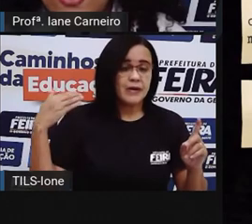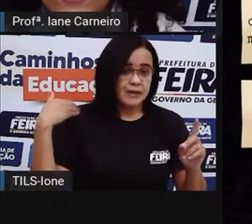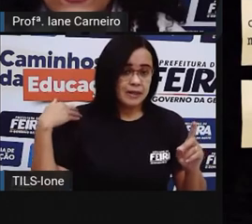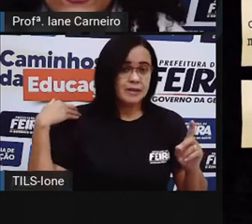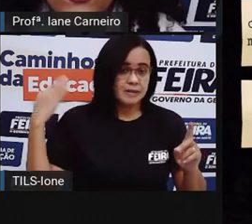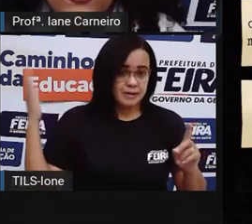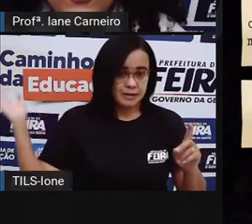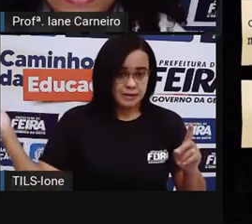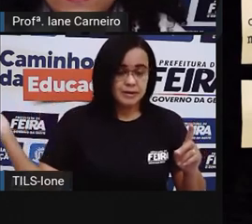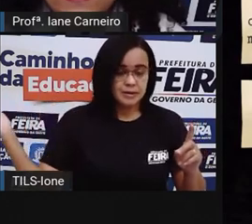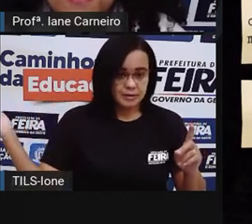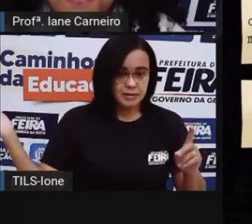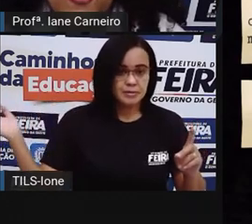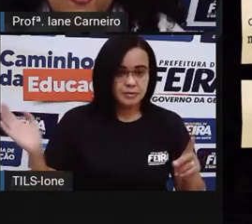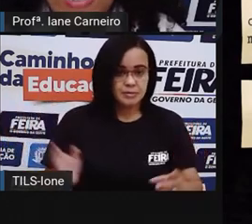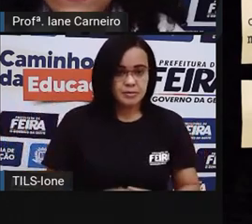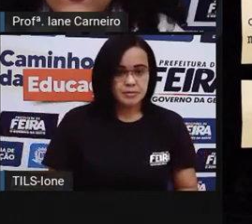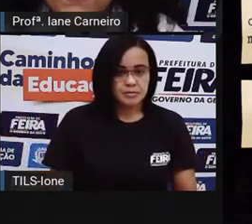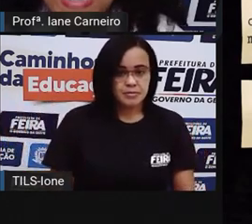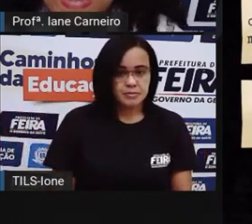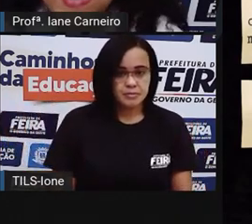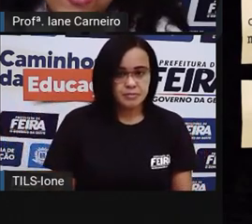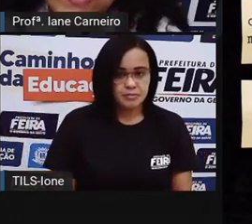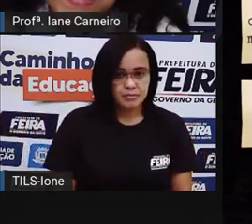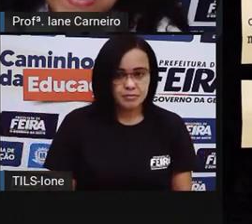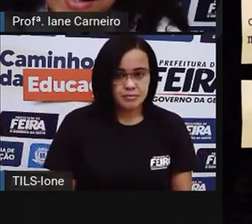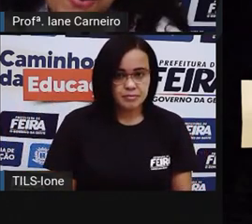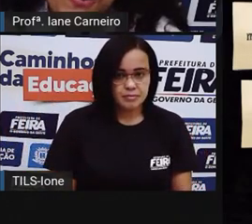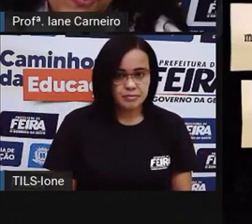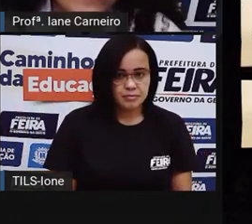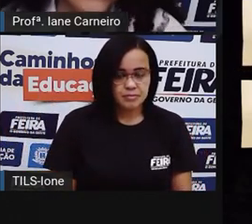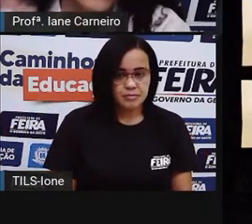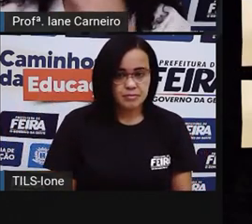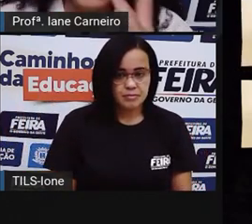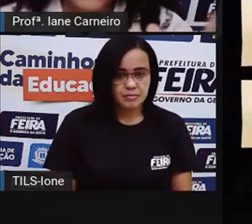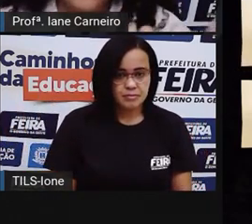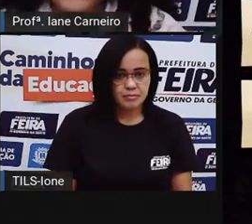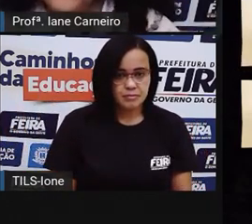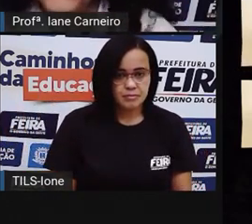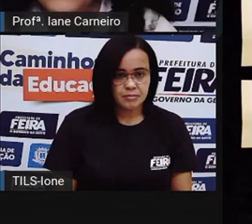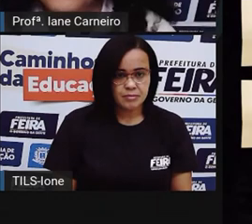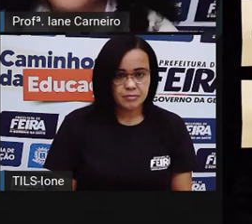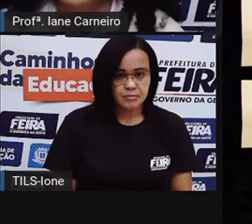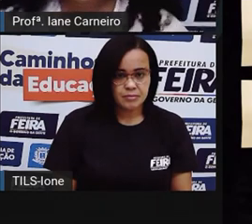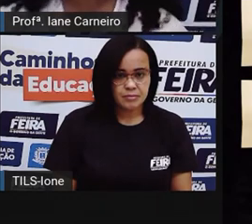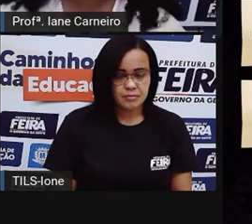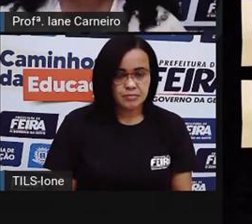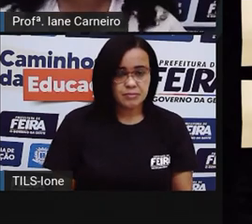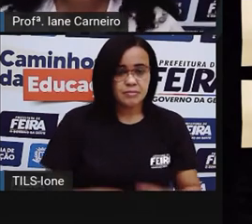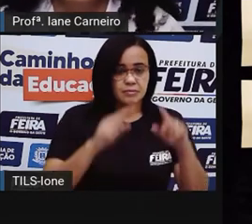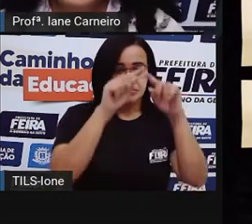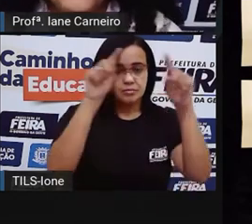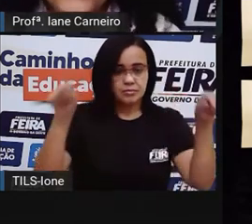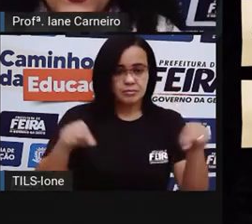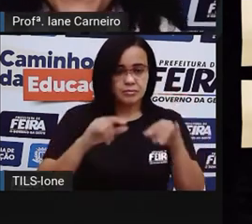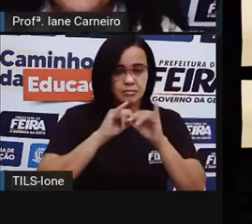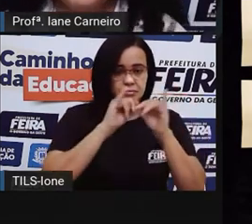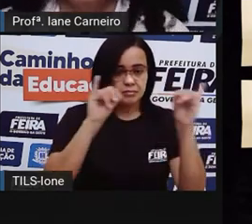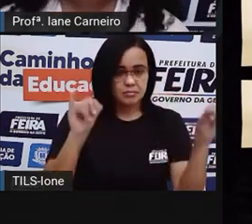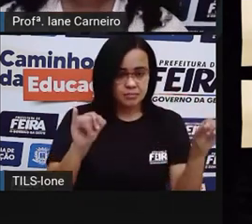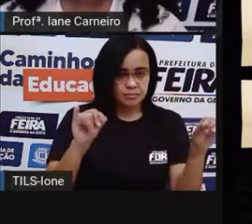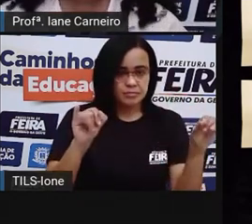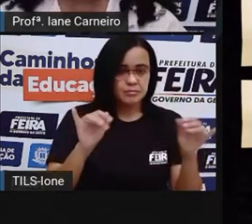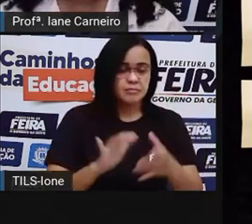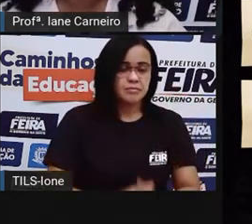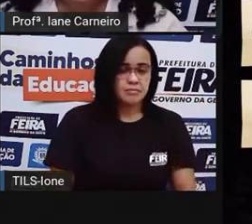Aqui, ó, no jogo está assim, ó, quadro de marcações. Mas é um quadro de avisos, né? Um mural de avisos. Joia.